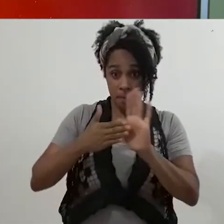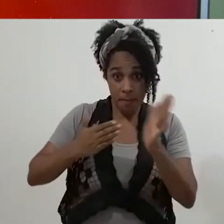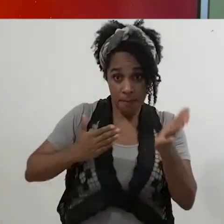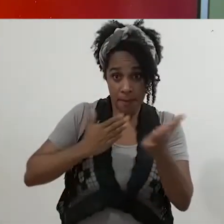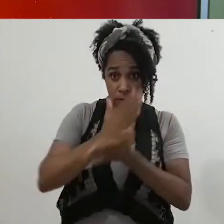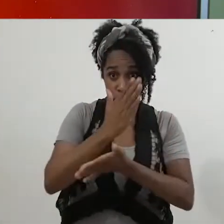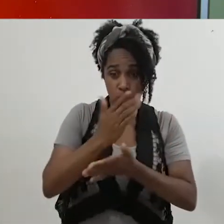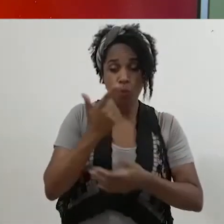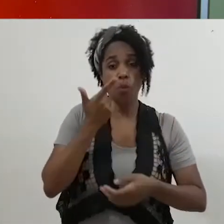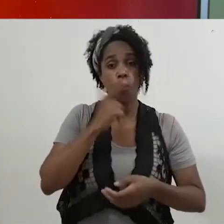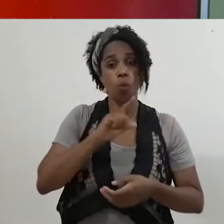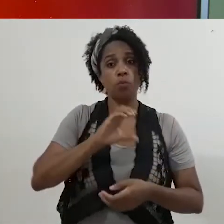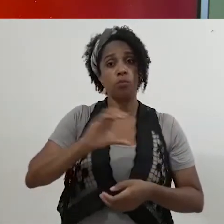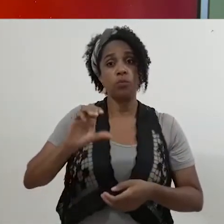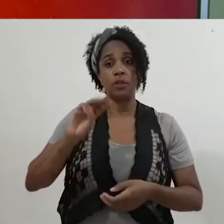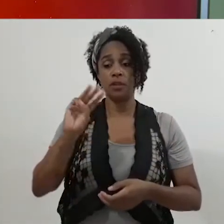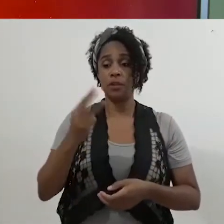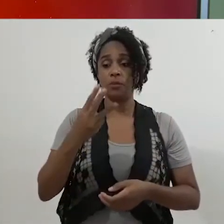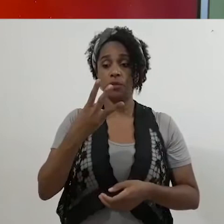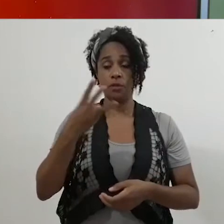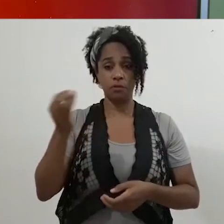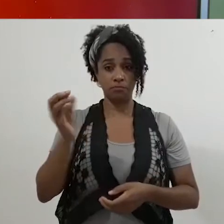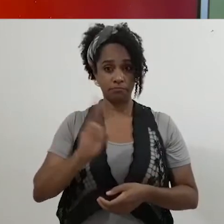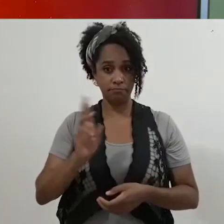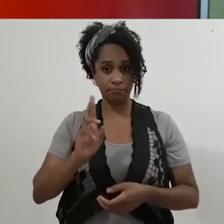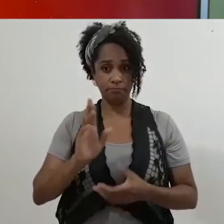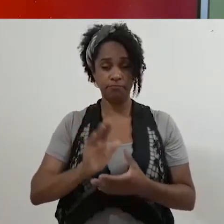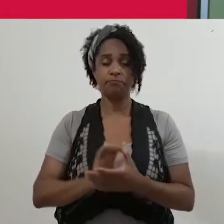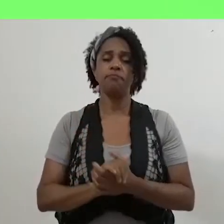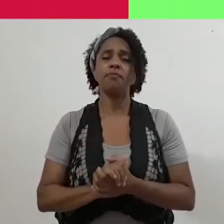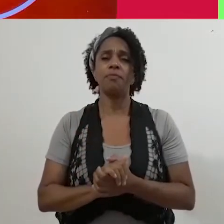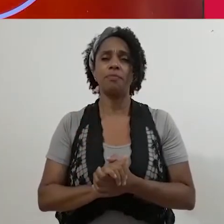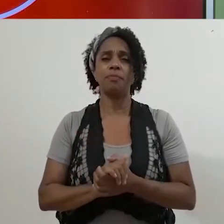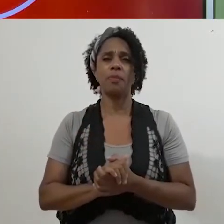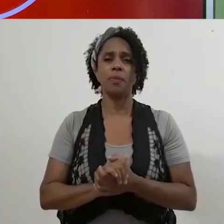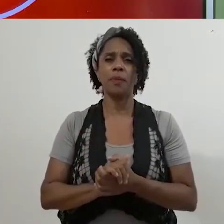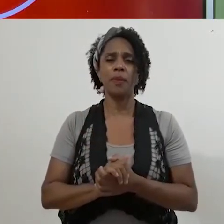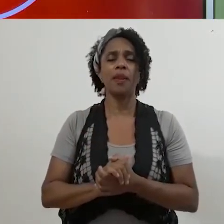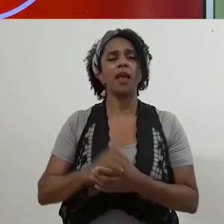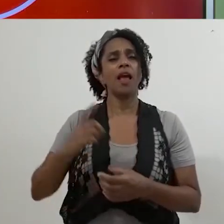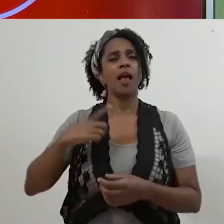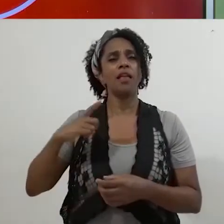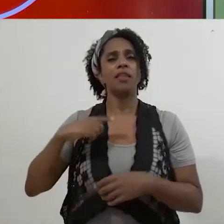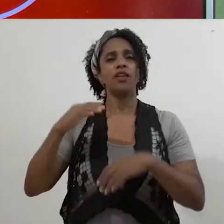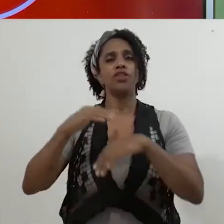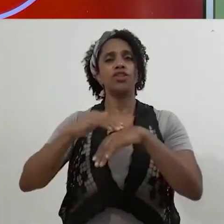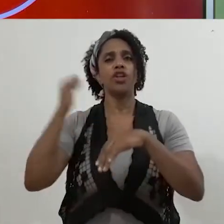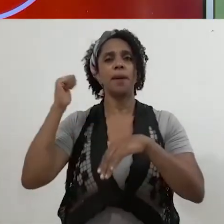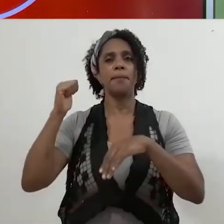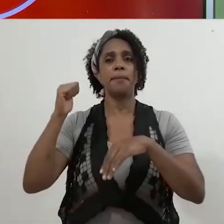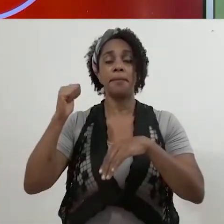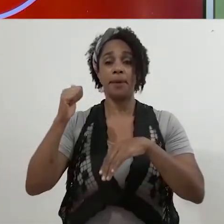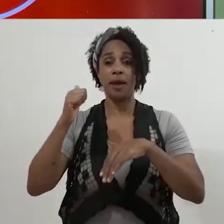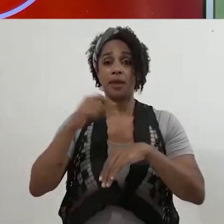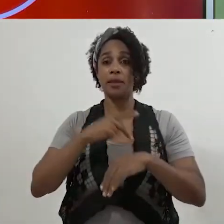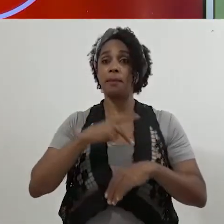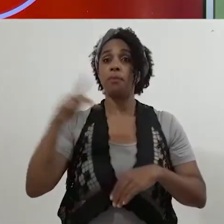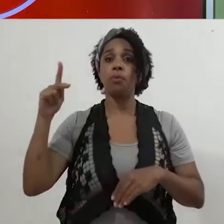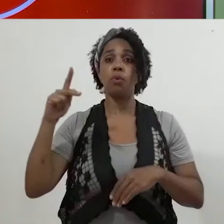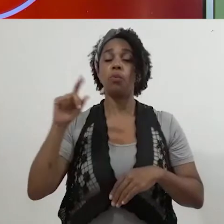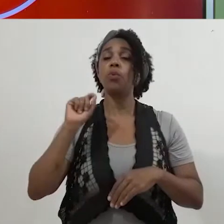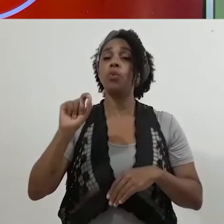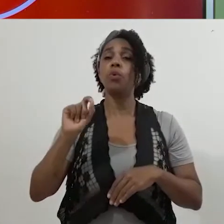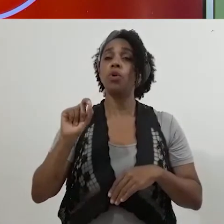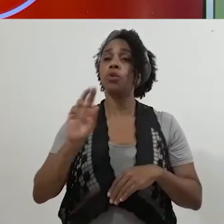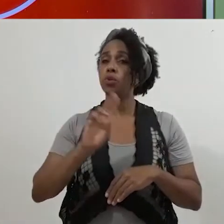proposta é de R$ 3.300. Já a chamada pública, programa